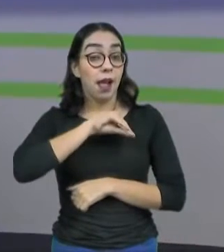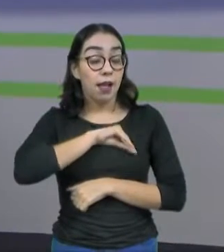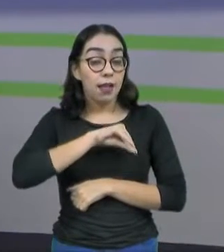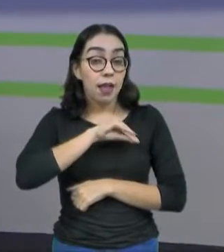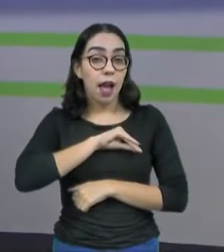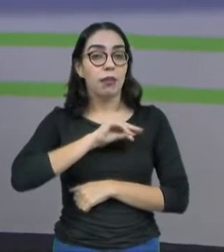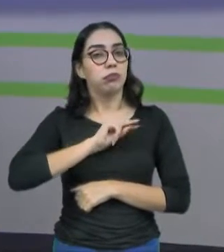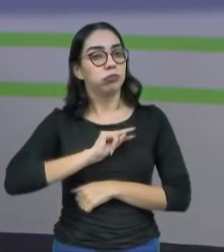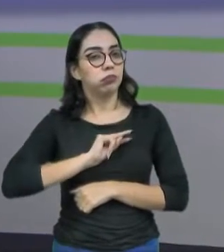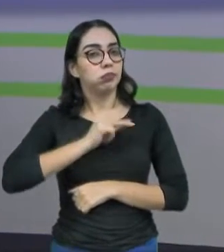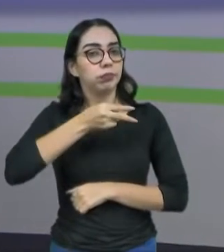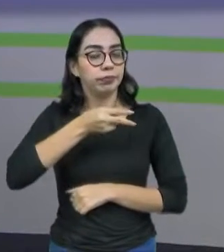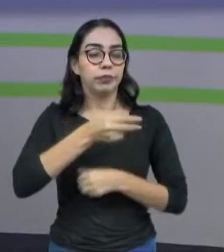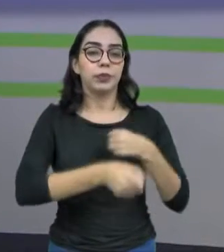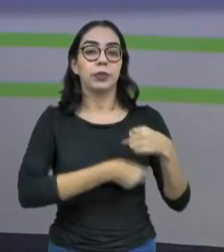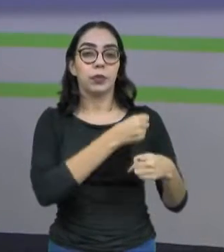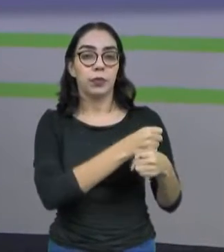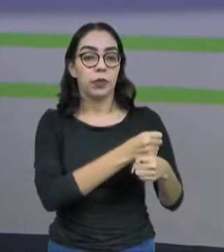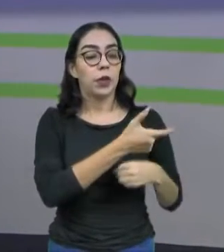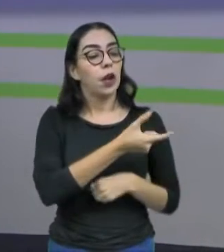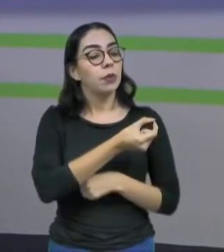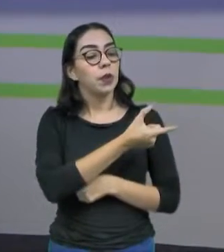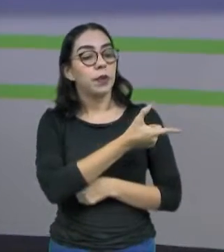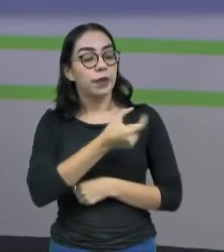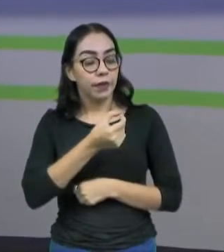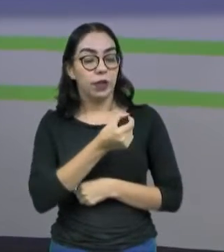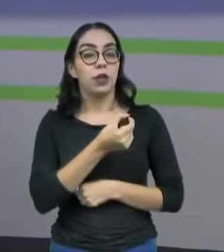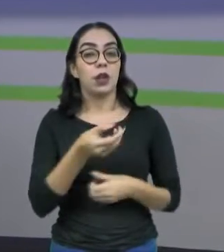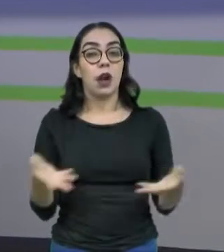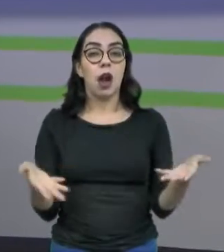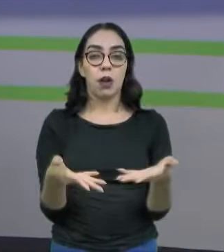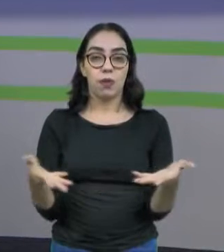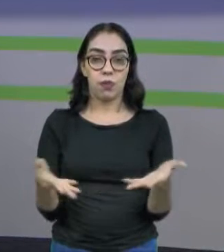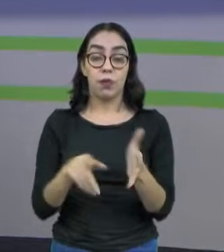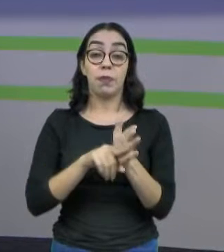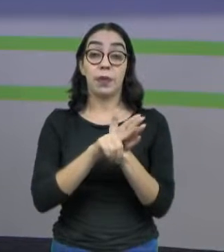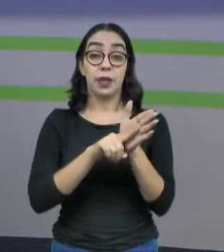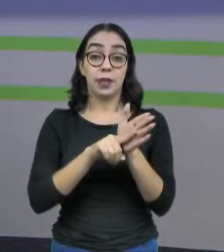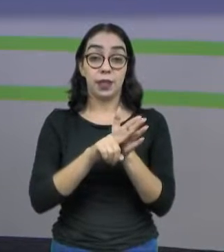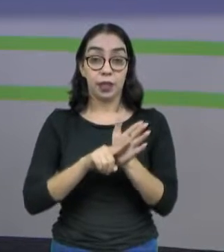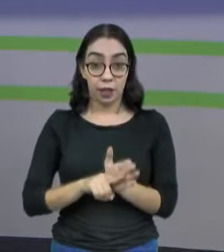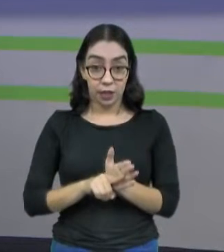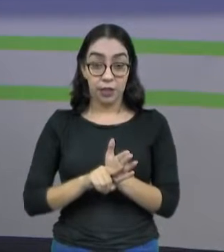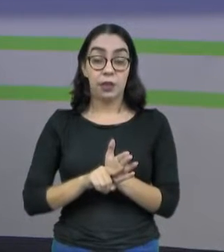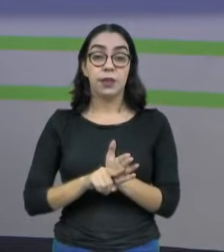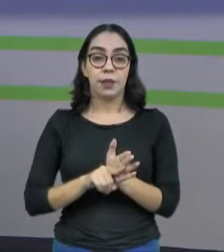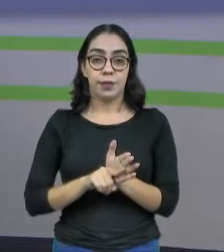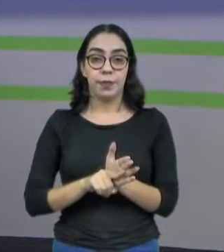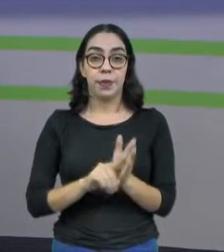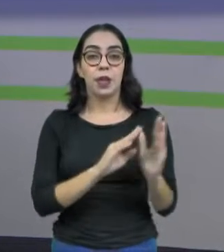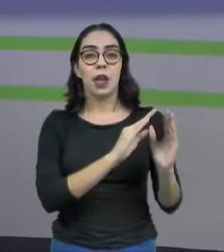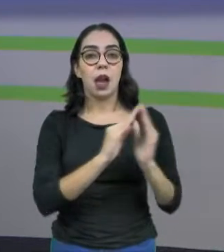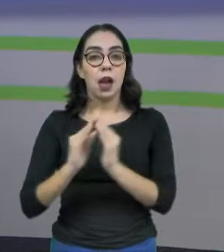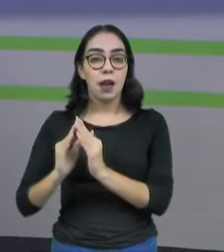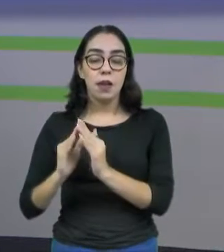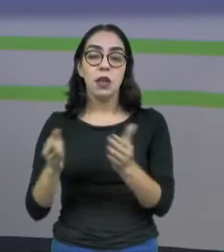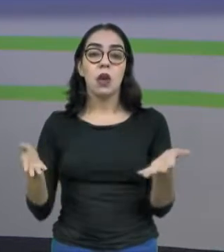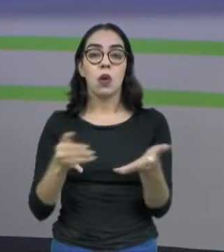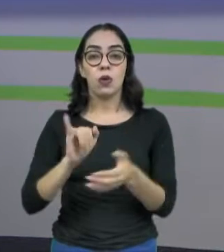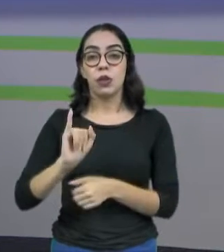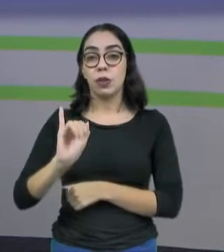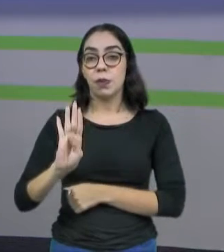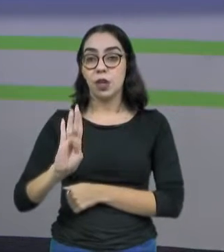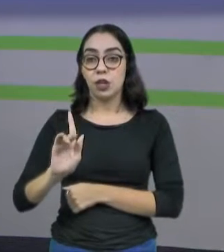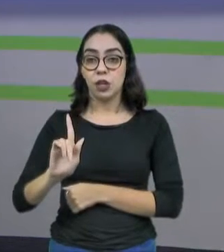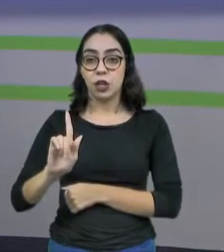desde 2020 no país. Os dados são da pesquisa por amostra de domicílios contínua, divulgada pelo IBGE